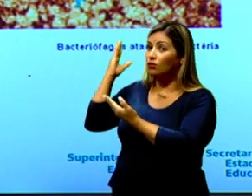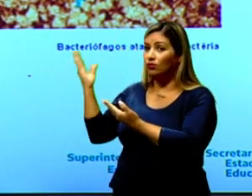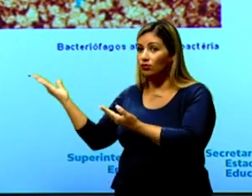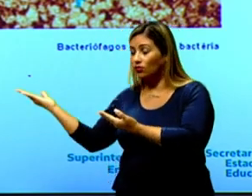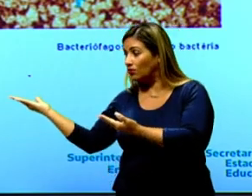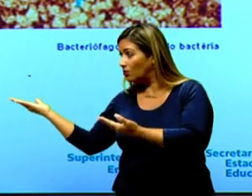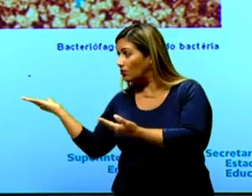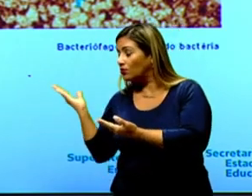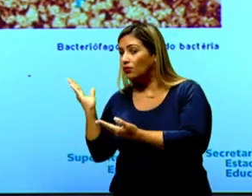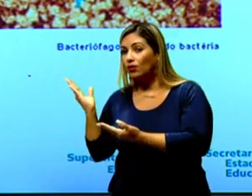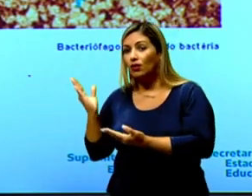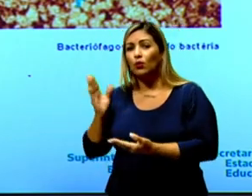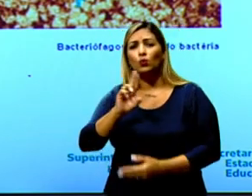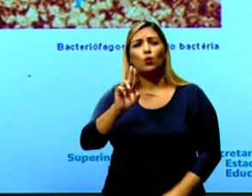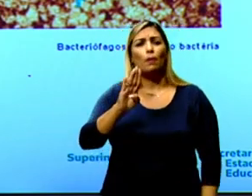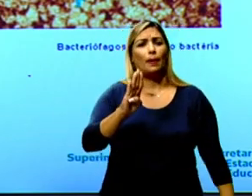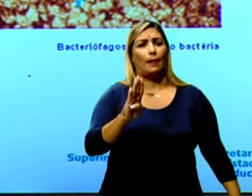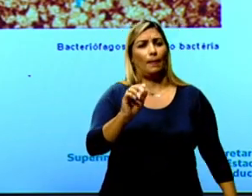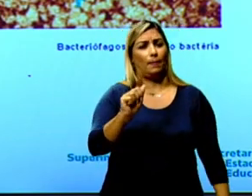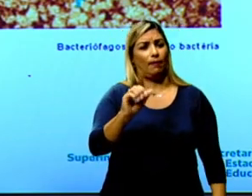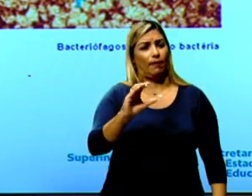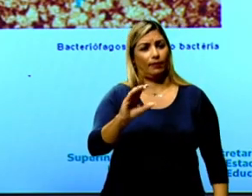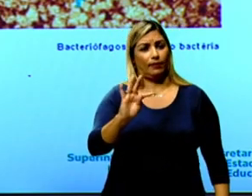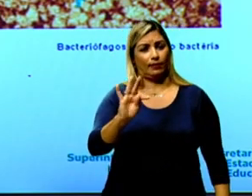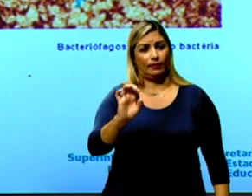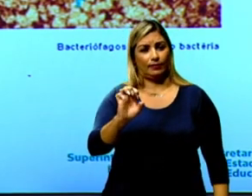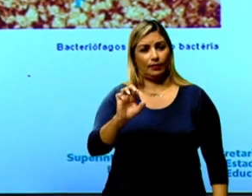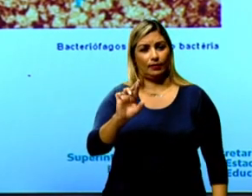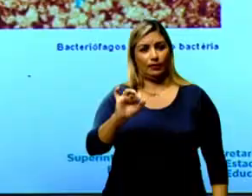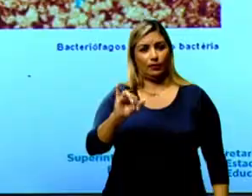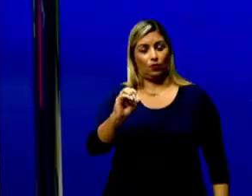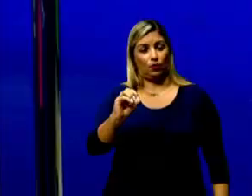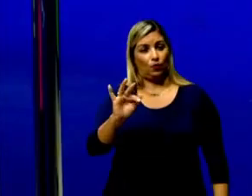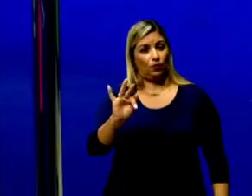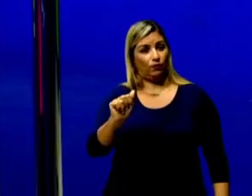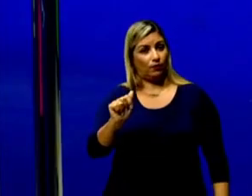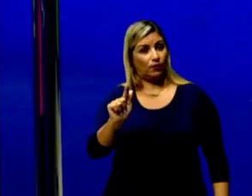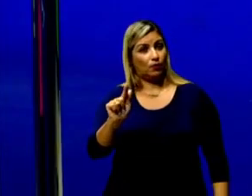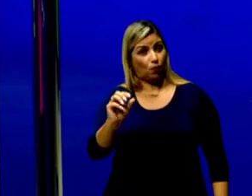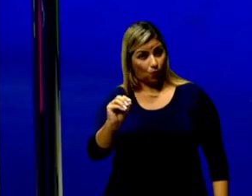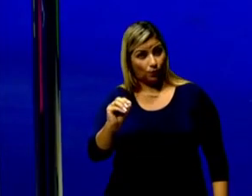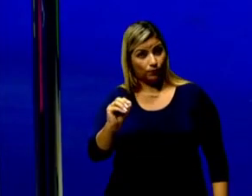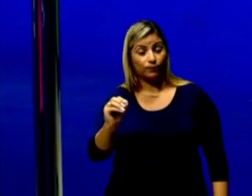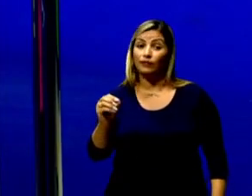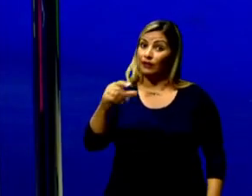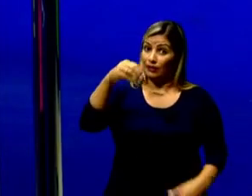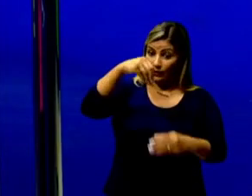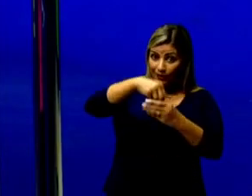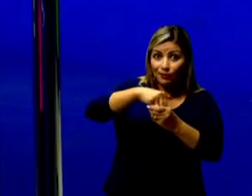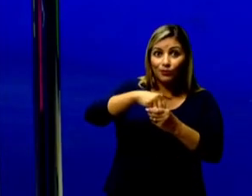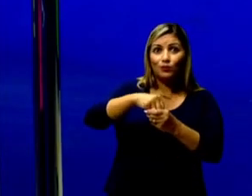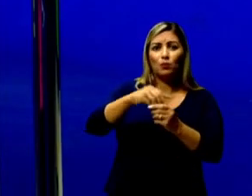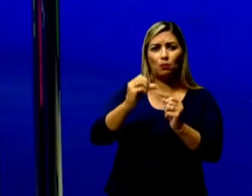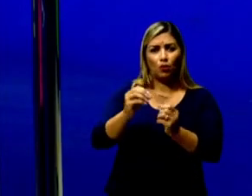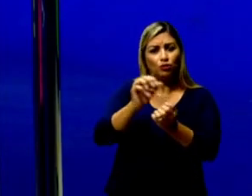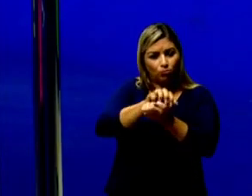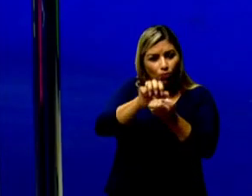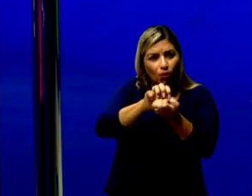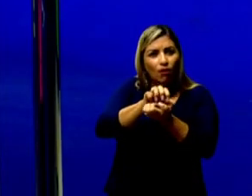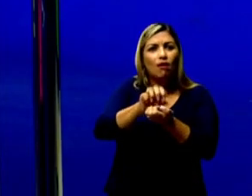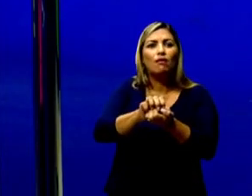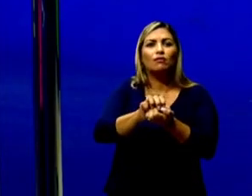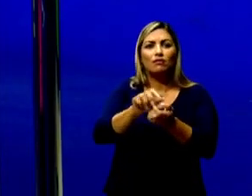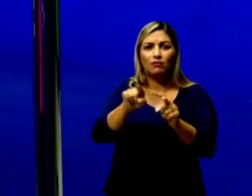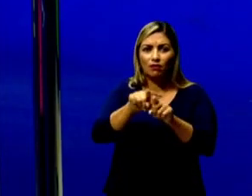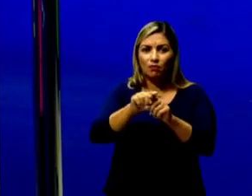bacteriófago. E, por meio dele, podem ser inseridas moléculas de